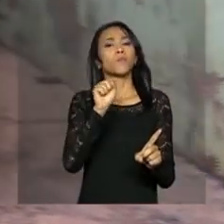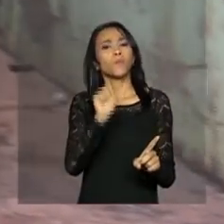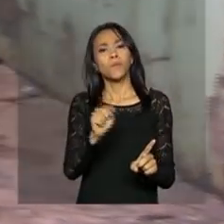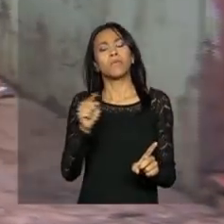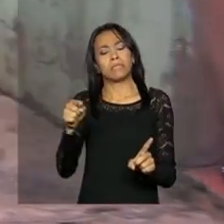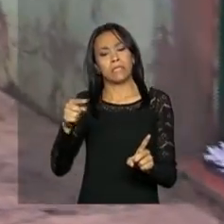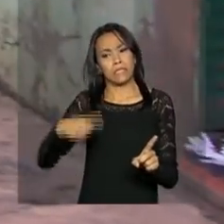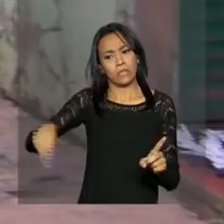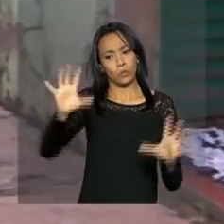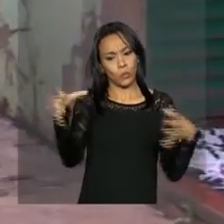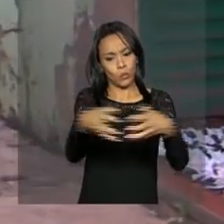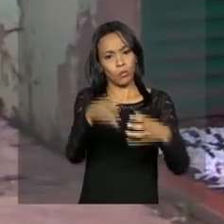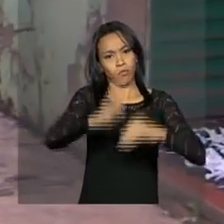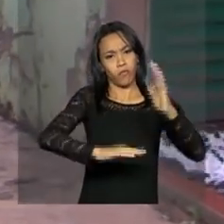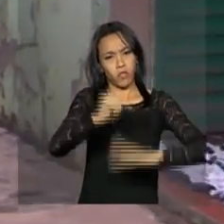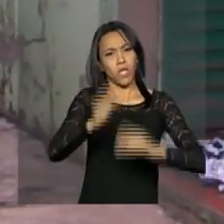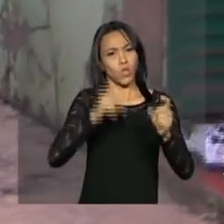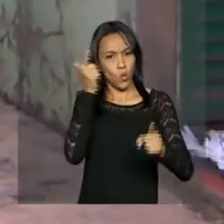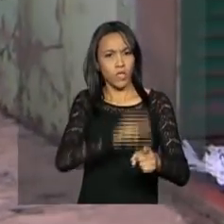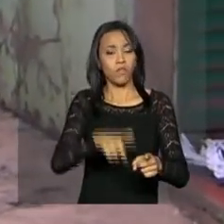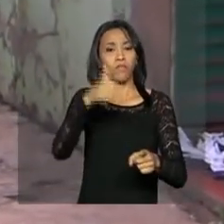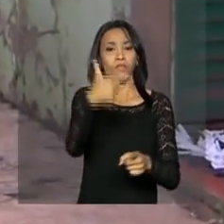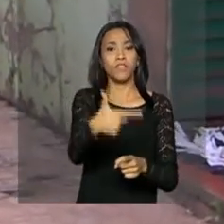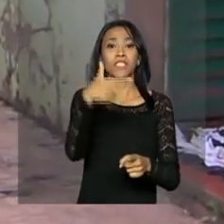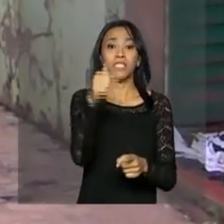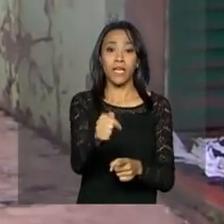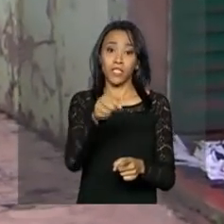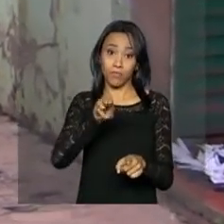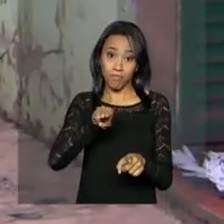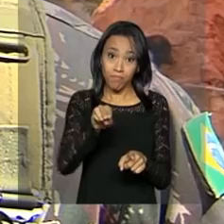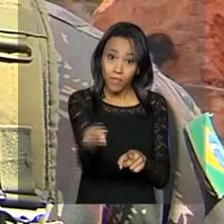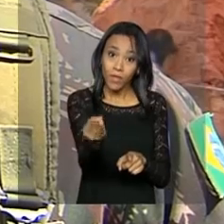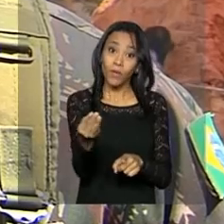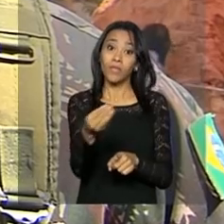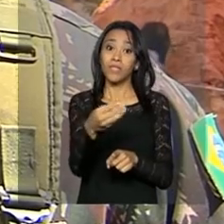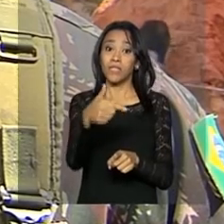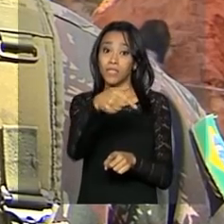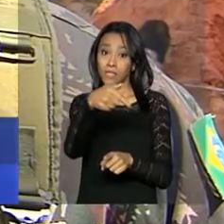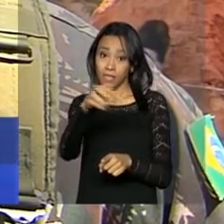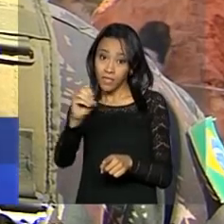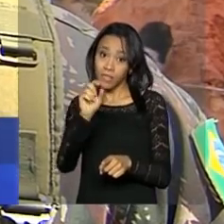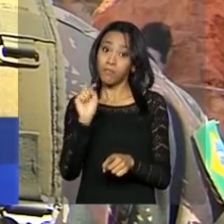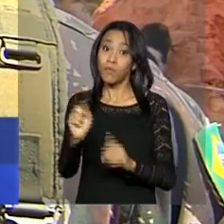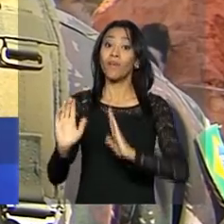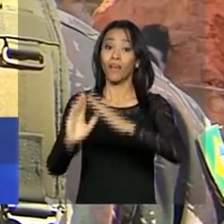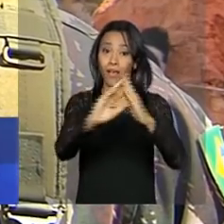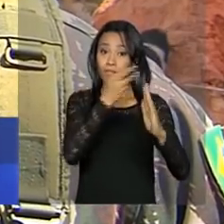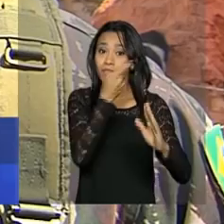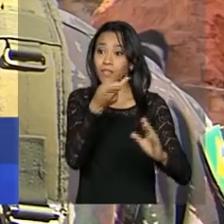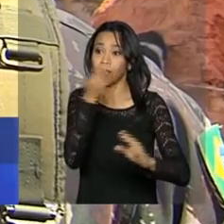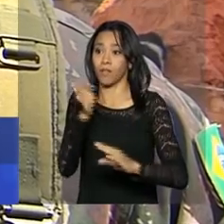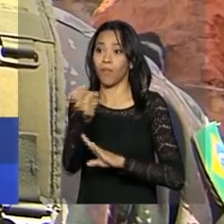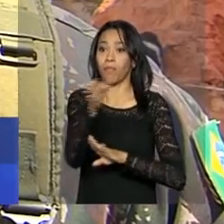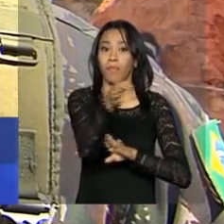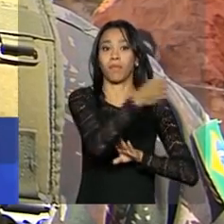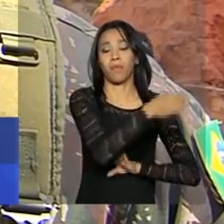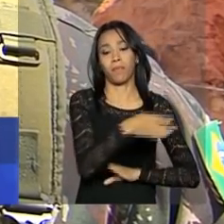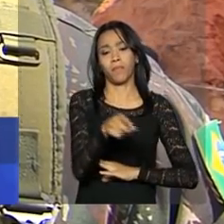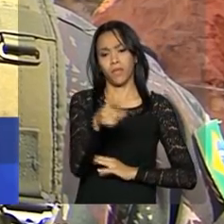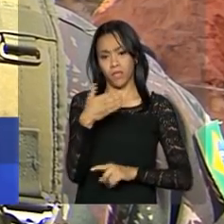alcançaram 27 milhões e 700 mil imóveis. A gente orienta o morador para que ele verifique a